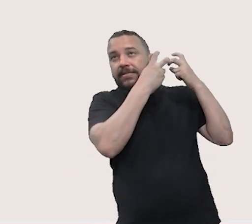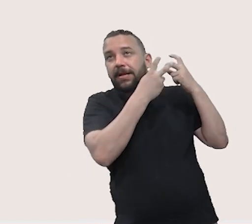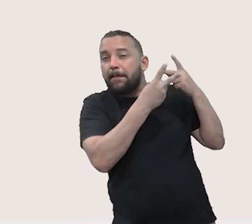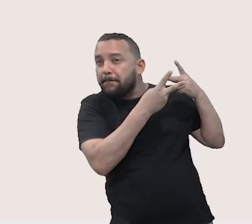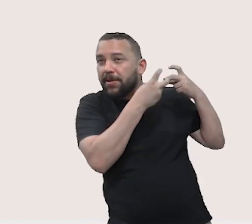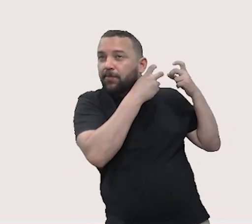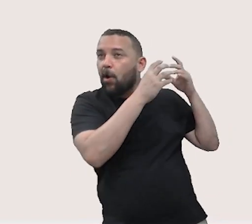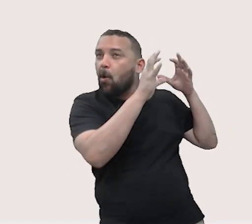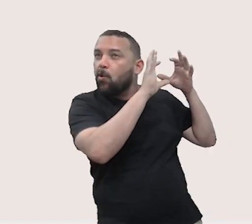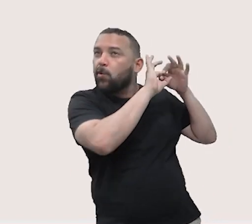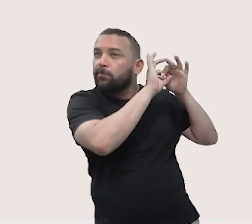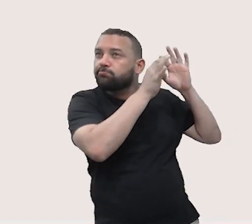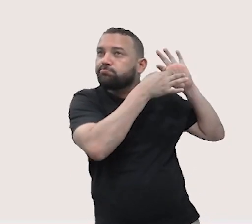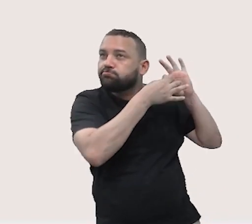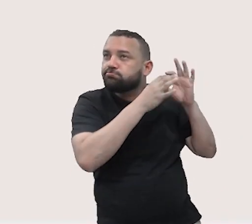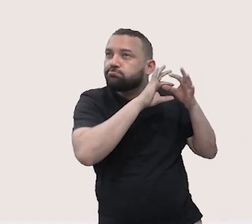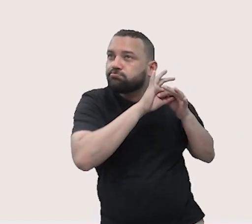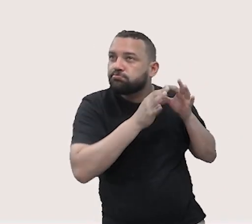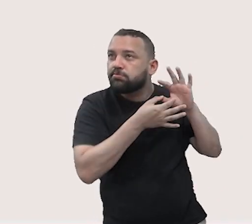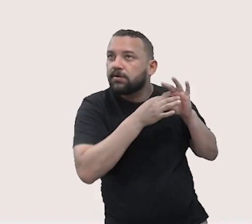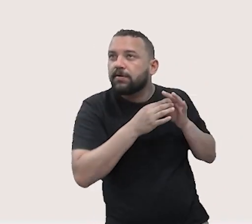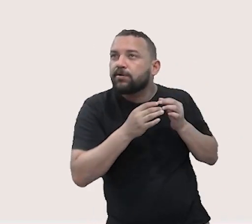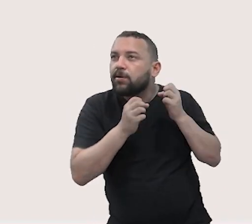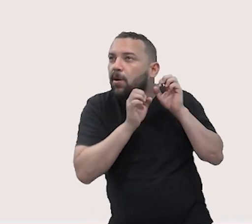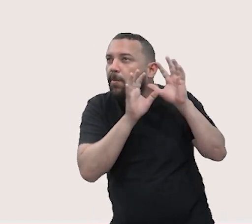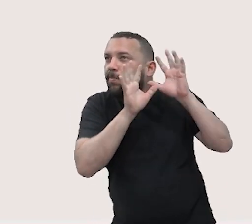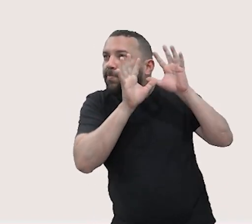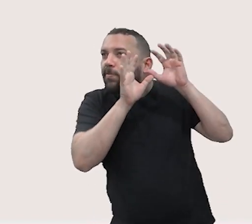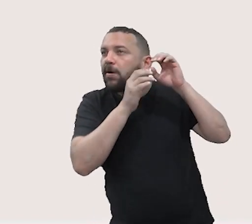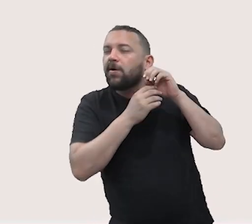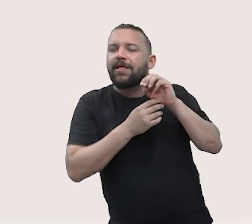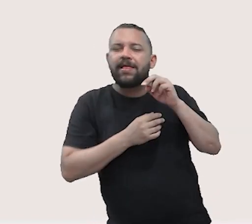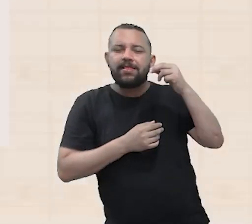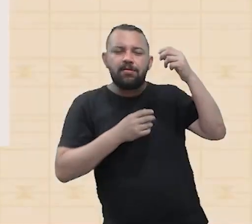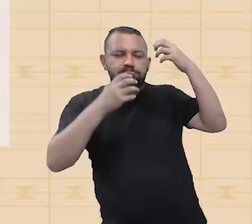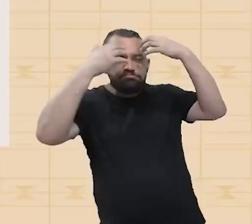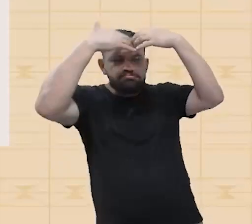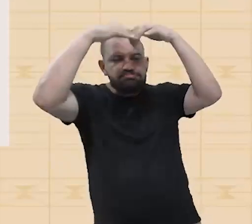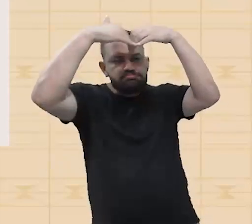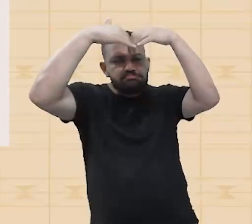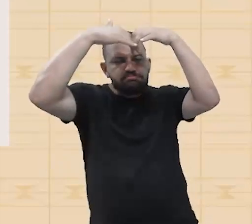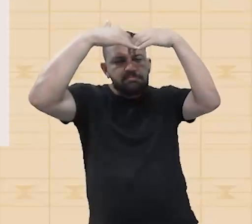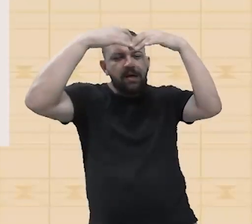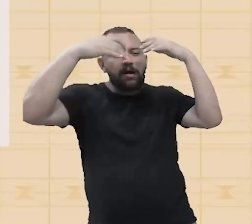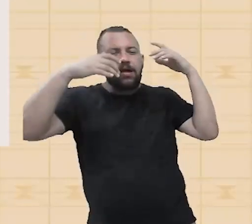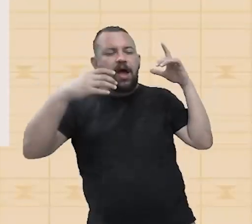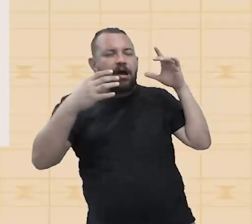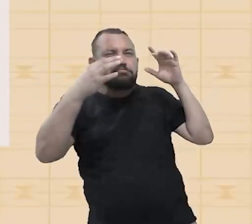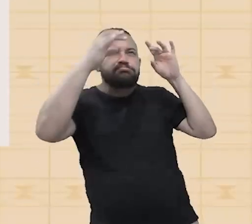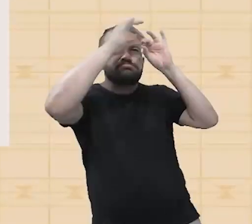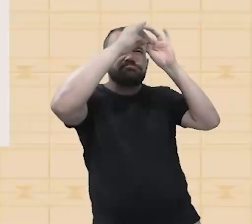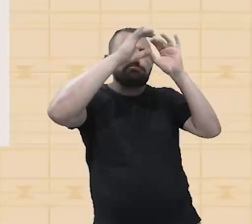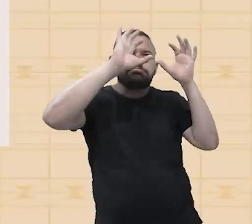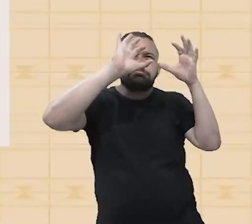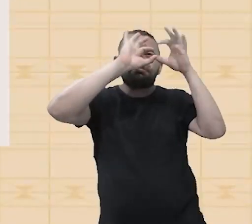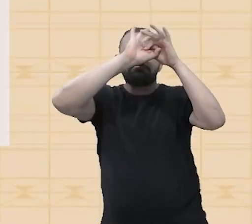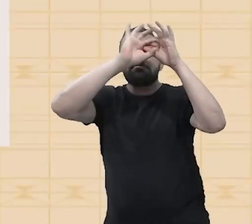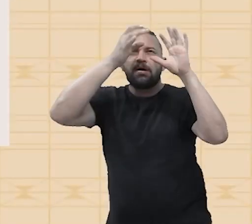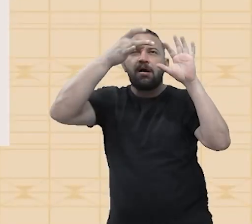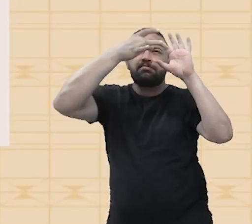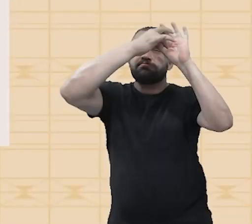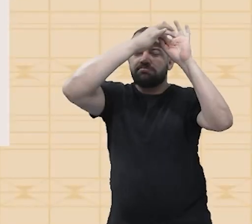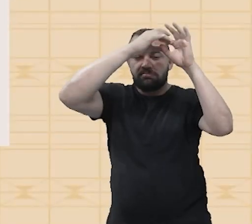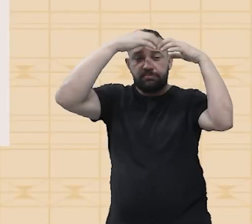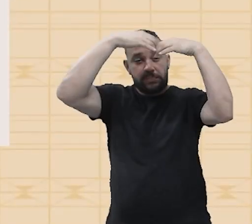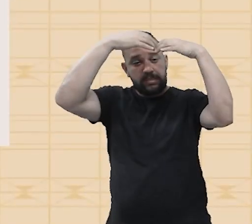conexões. A neuroplasticidade cerebral, ela possibilita que a gente tenha conexões de vários lóbulos cerebrais,